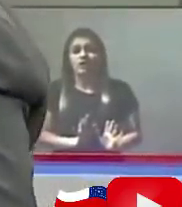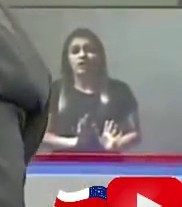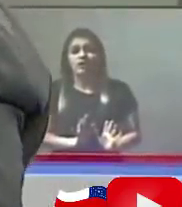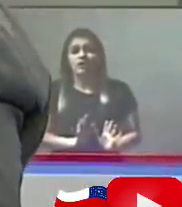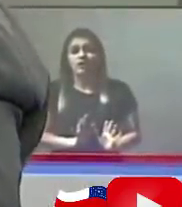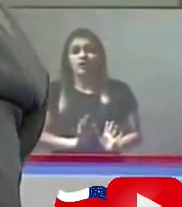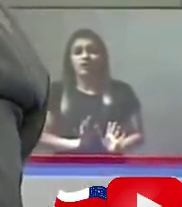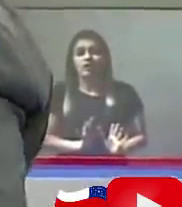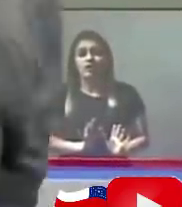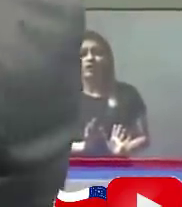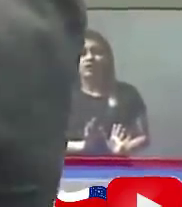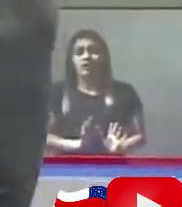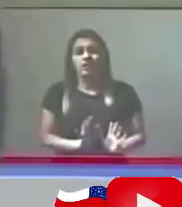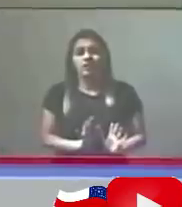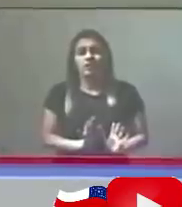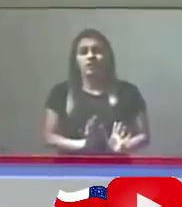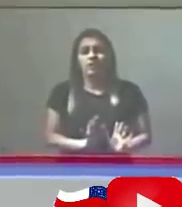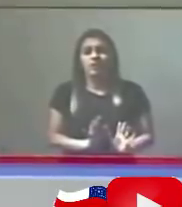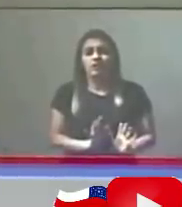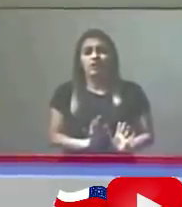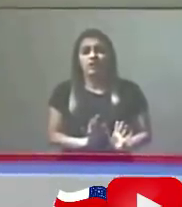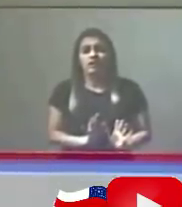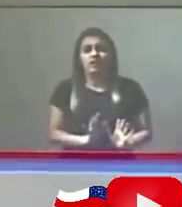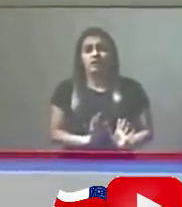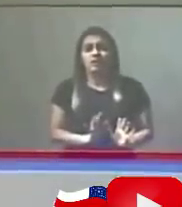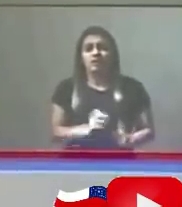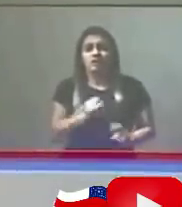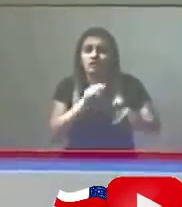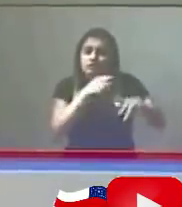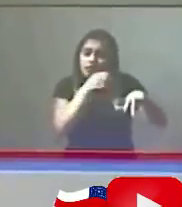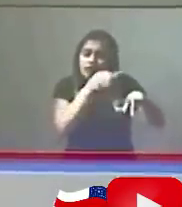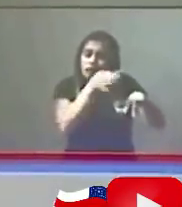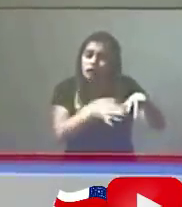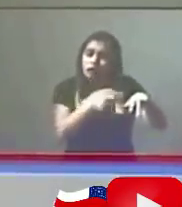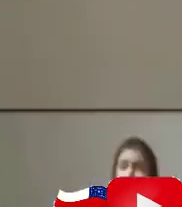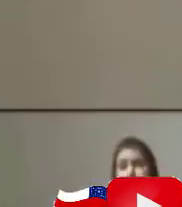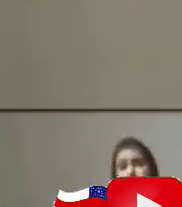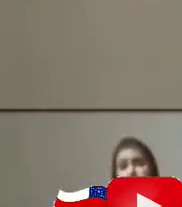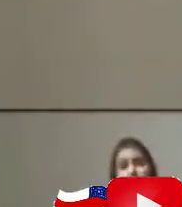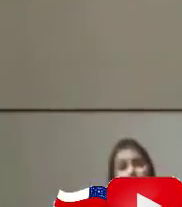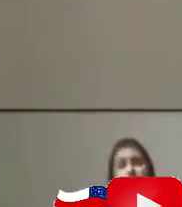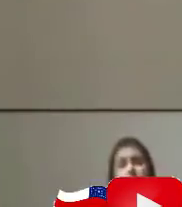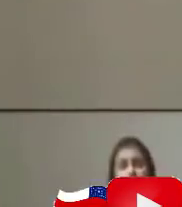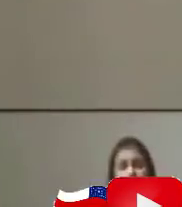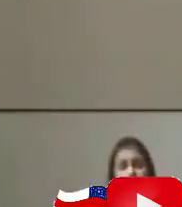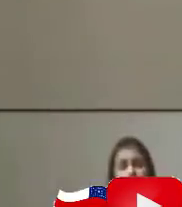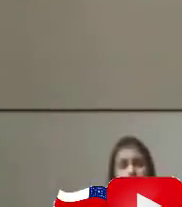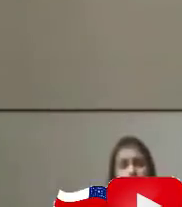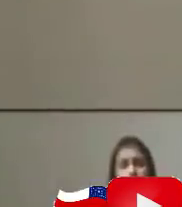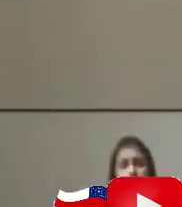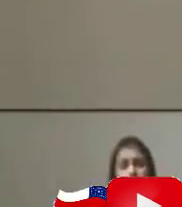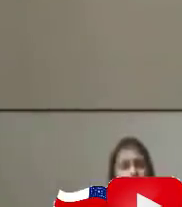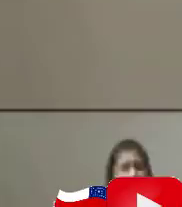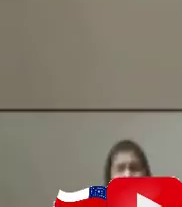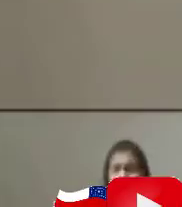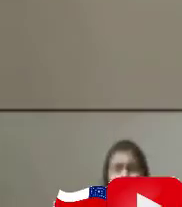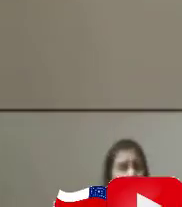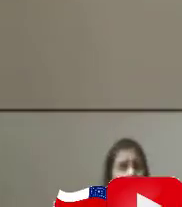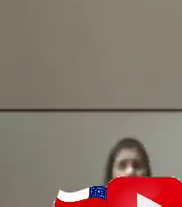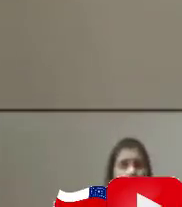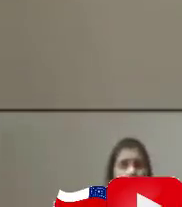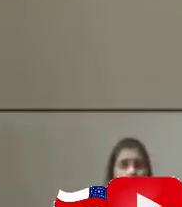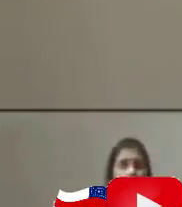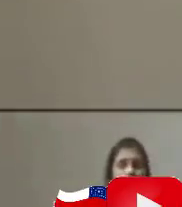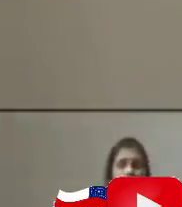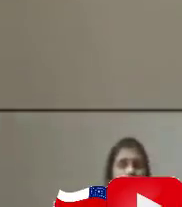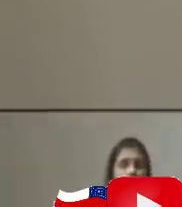Oxê. Mata de novo. Isso não vai trazer... Não vai trazer bem-estar, não vai aliviar